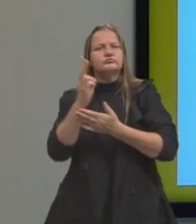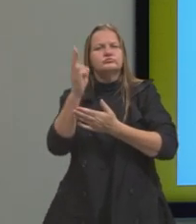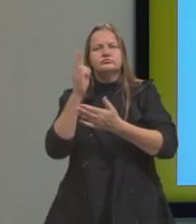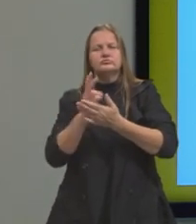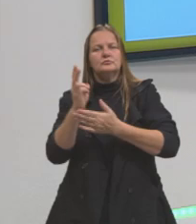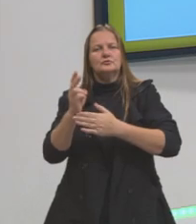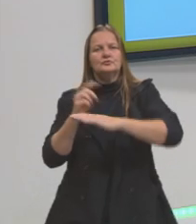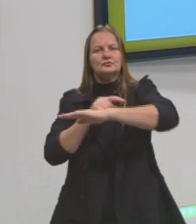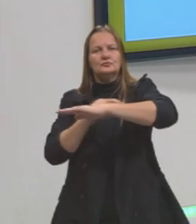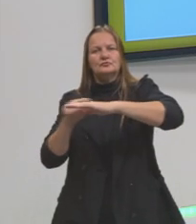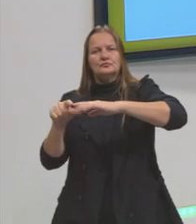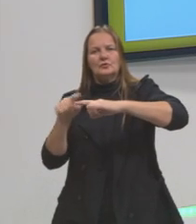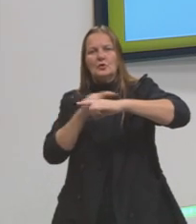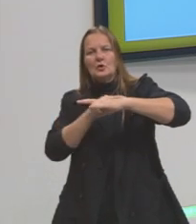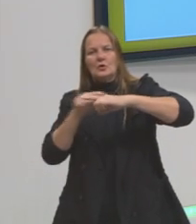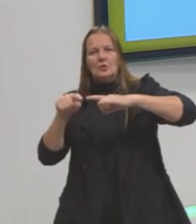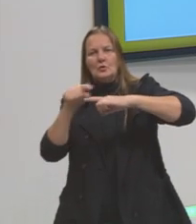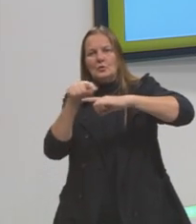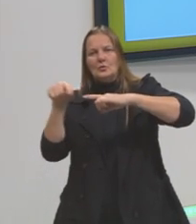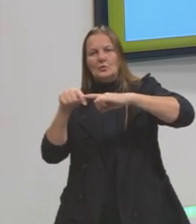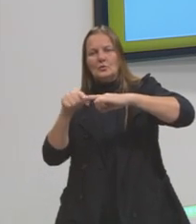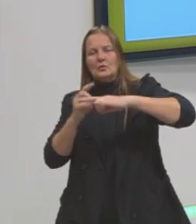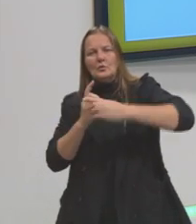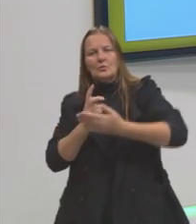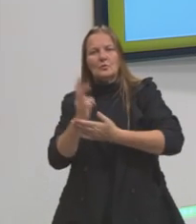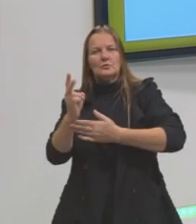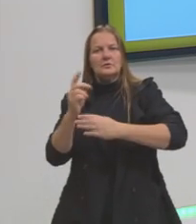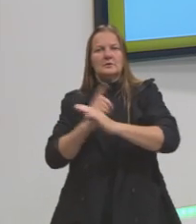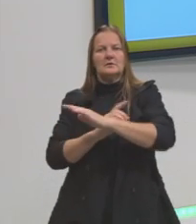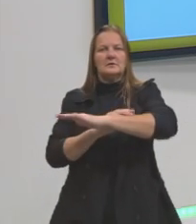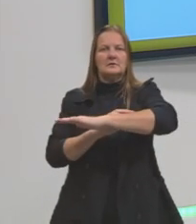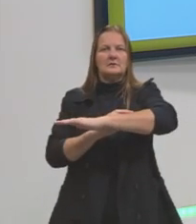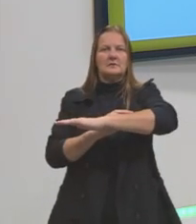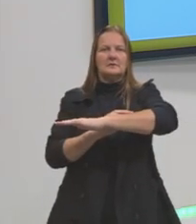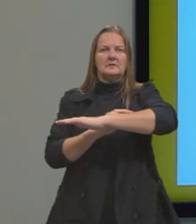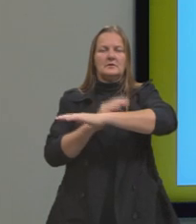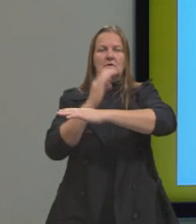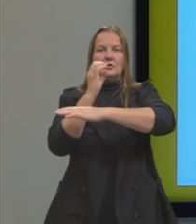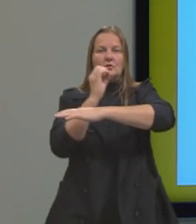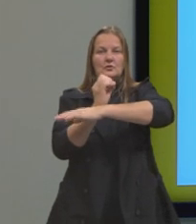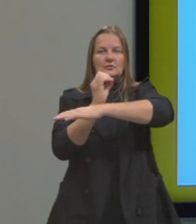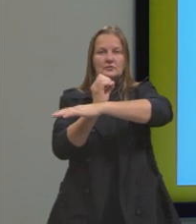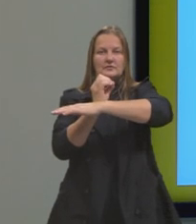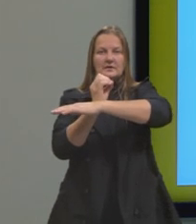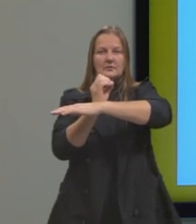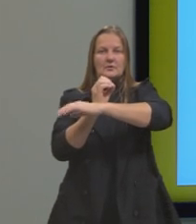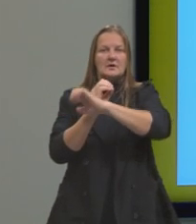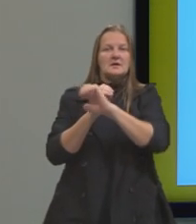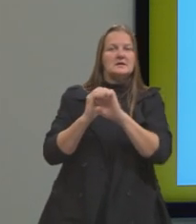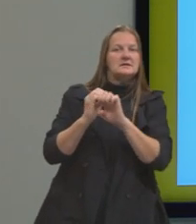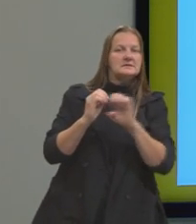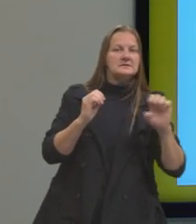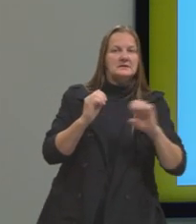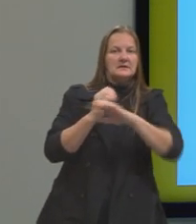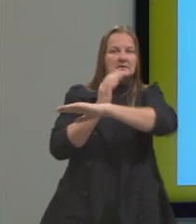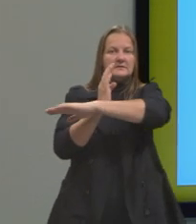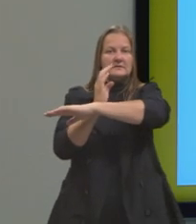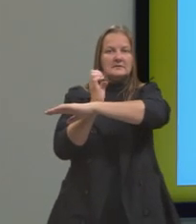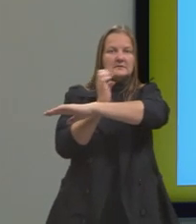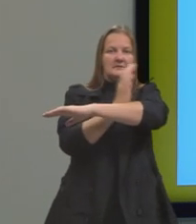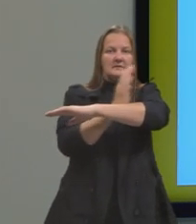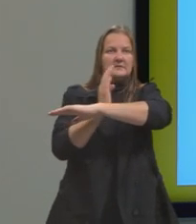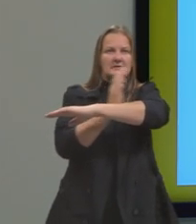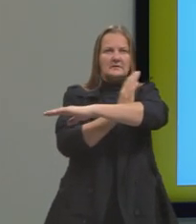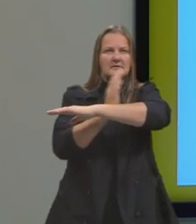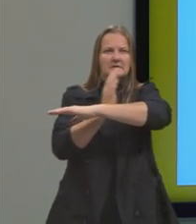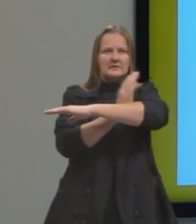continuidade daqueles números ali, ok? Do zero à esquerda, se a gente pegar zero à esquerda, então, nós